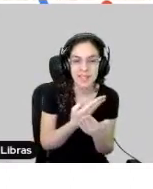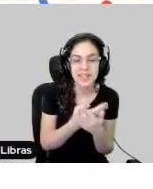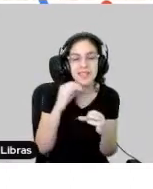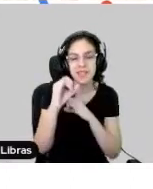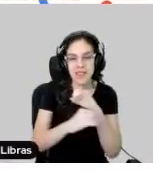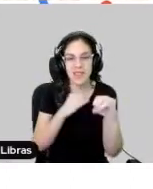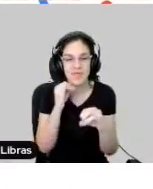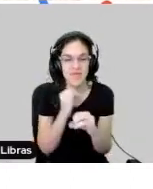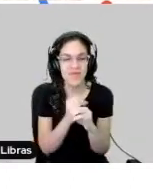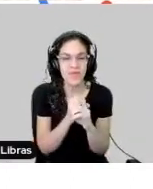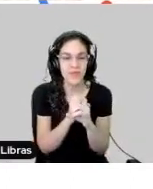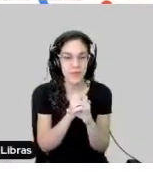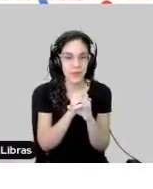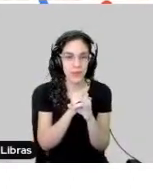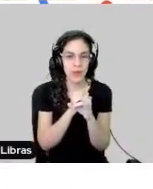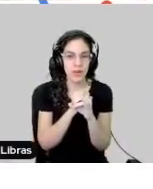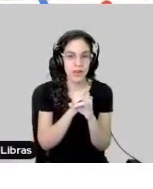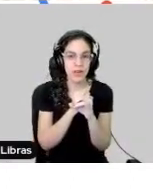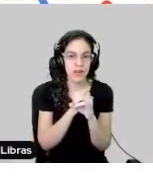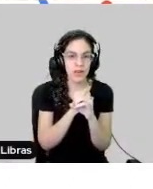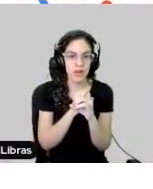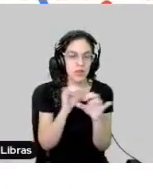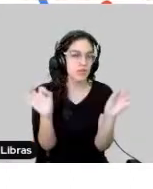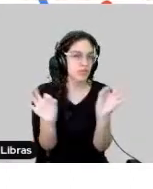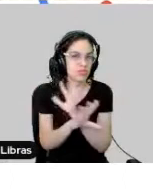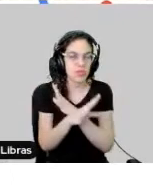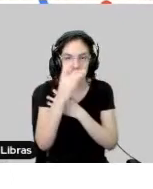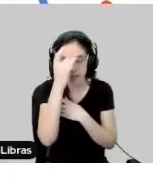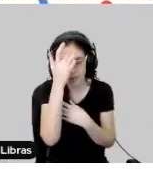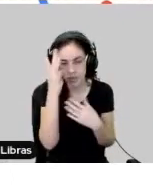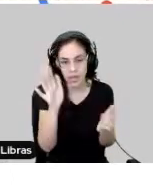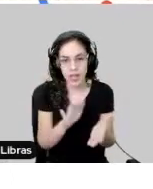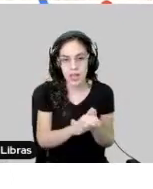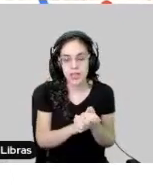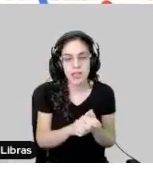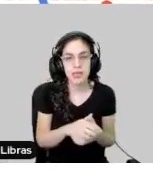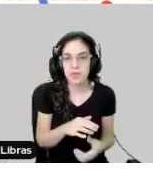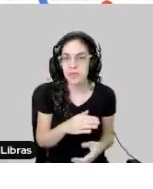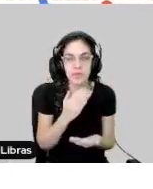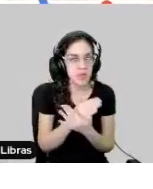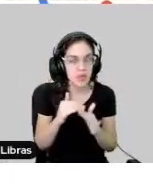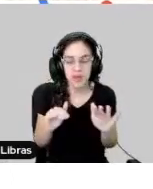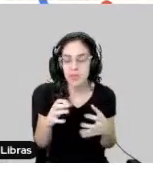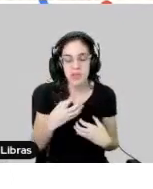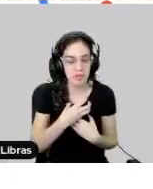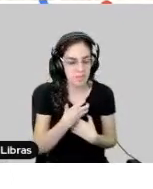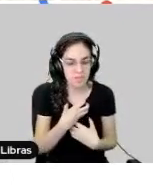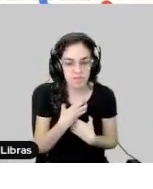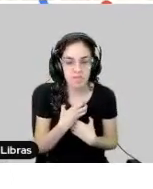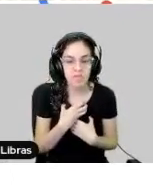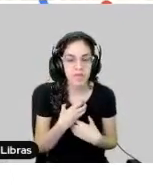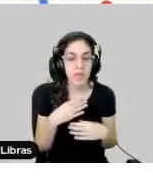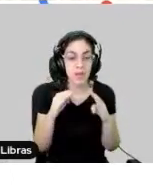de uma forma automática, né? Então, os alunos não perderam a sua essência, né? Era como se eles entrassem na